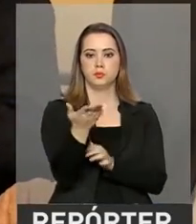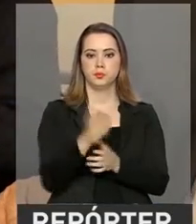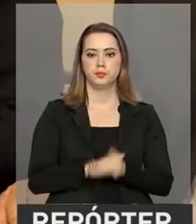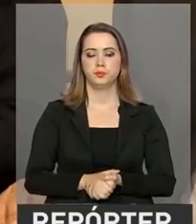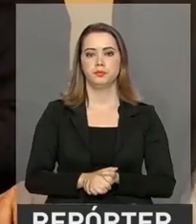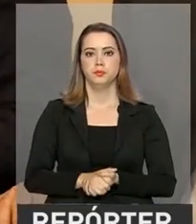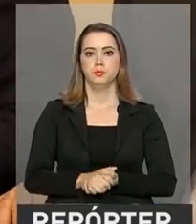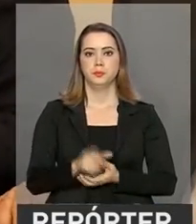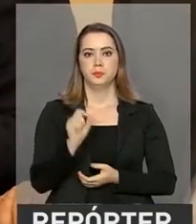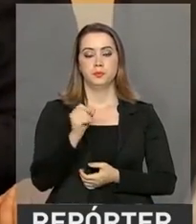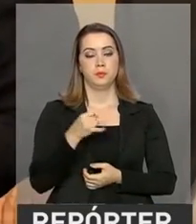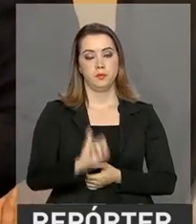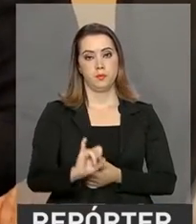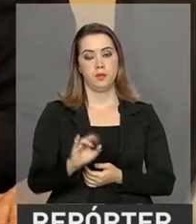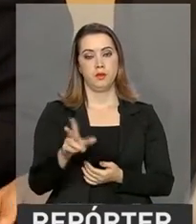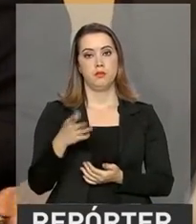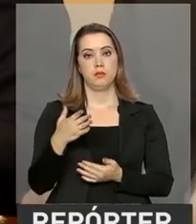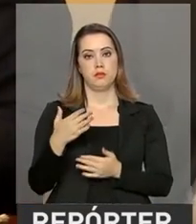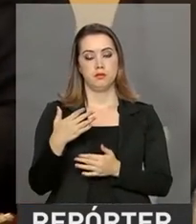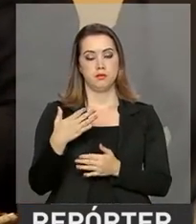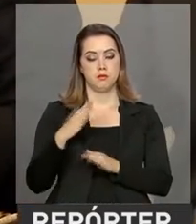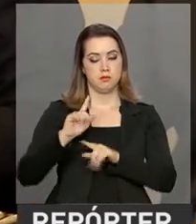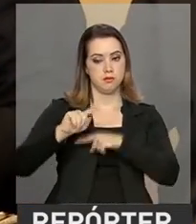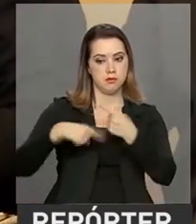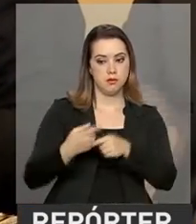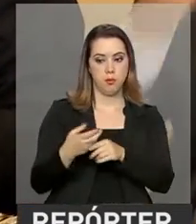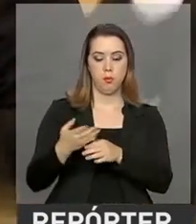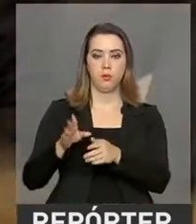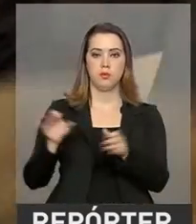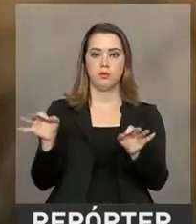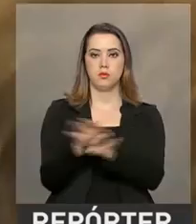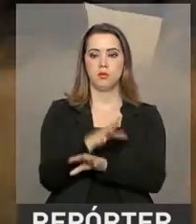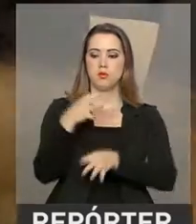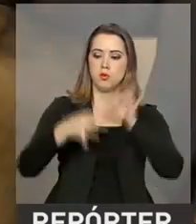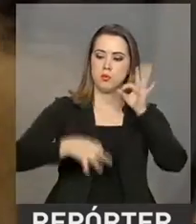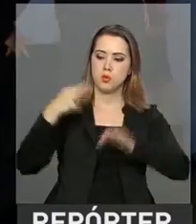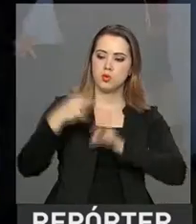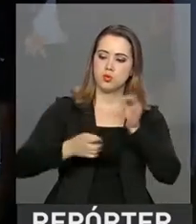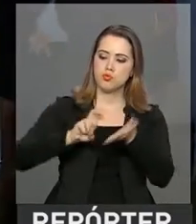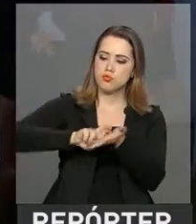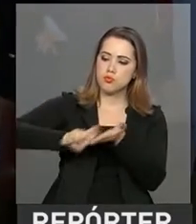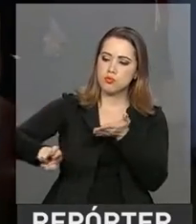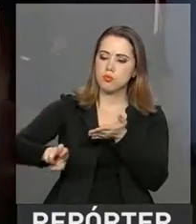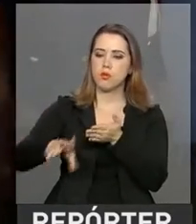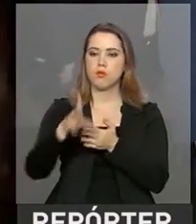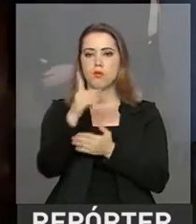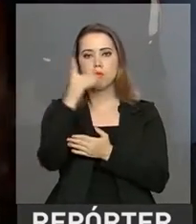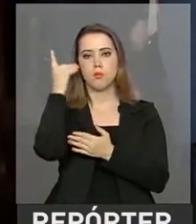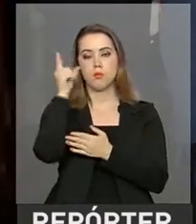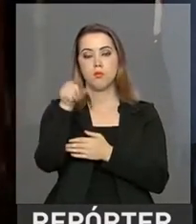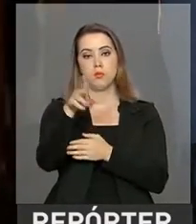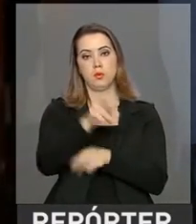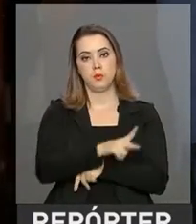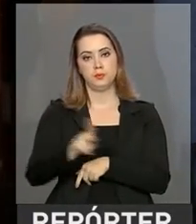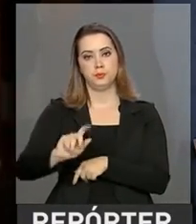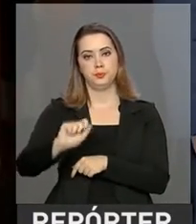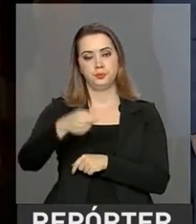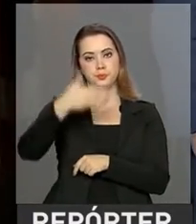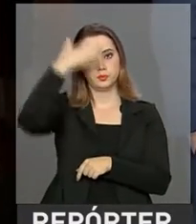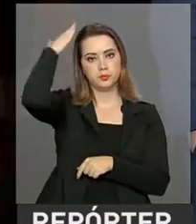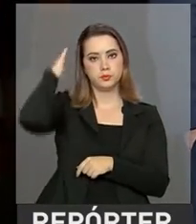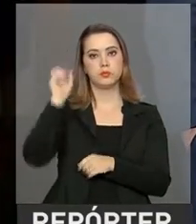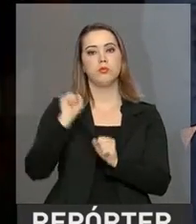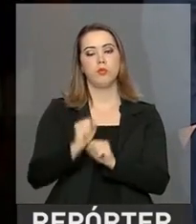Se confirmado no cargo, a partir do julgamento sobre o impedimento de Dilma Rousseff, o presidente em exercício, Michel Temer, deve